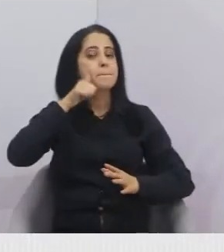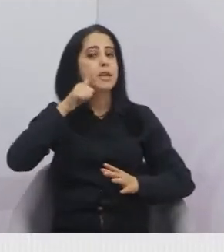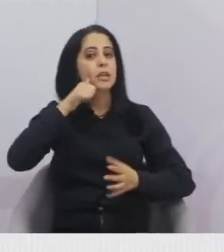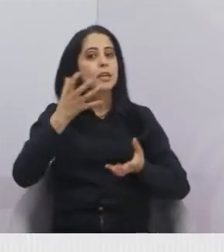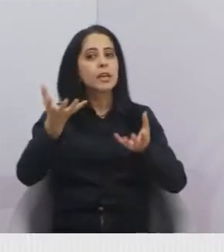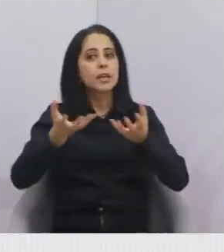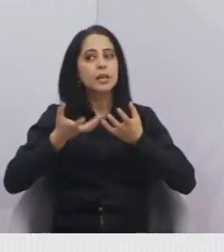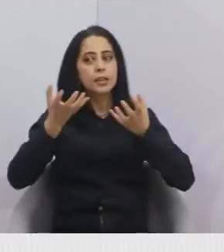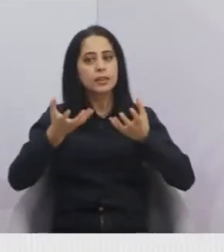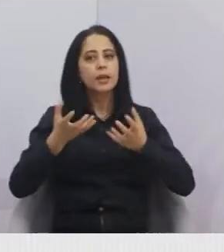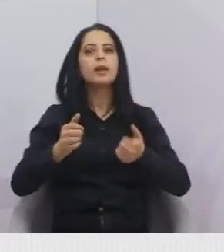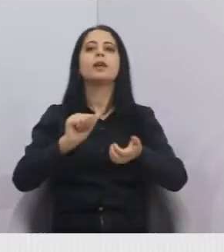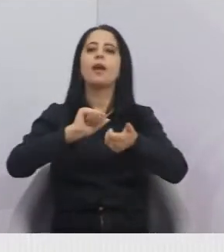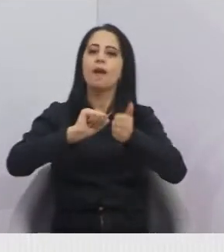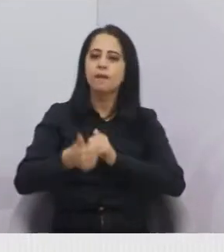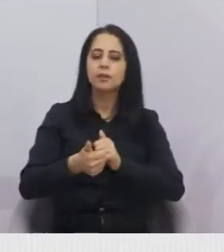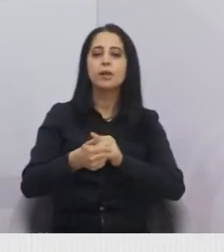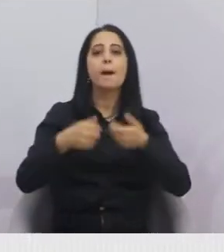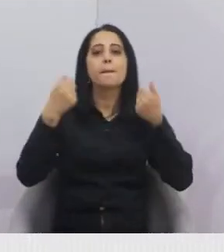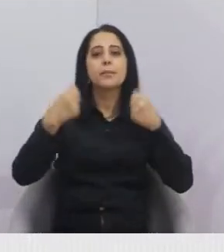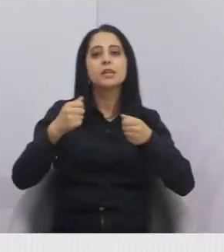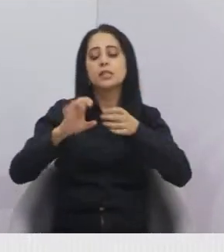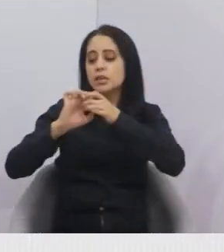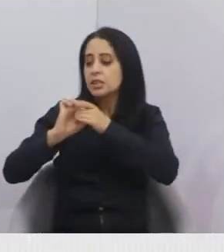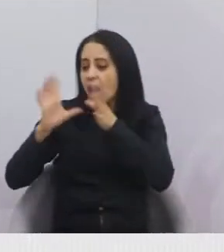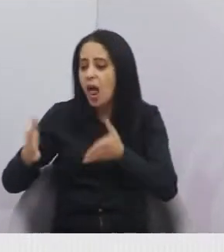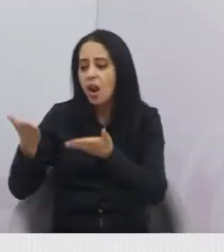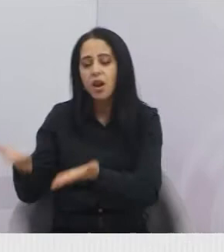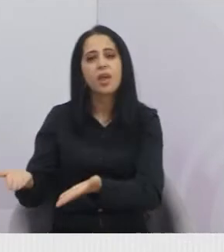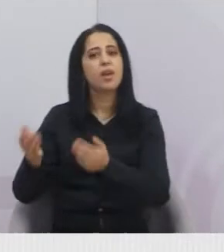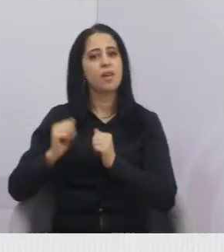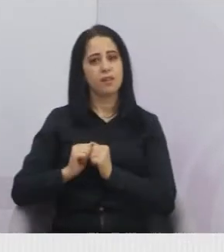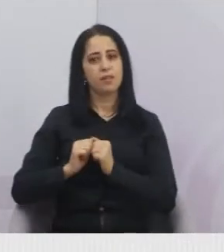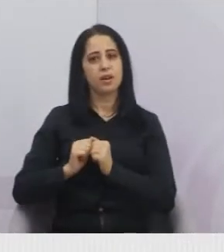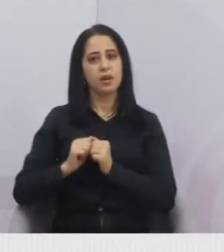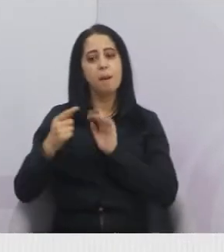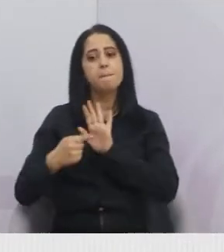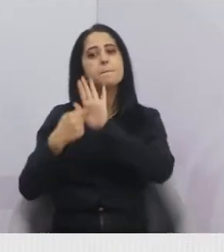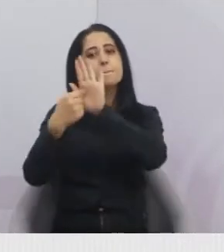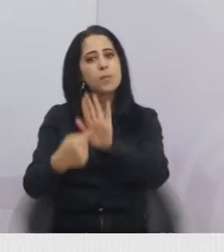geral para as meninas. Dê espaço para essas meninas jogarem, mostrar o que elas sabem fazer.